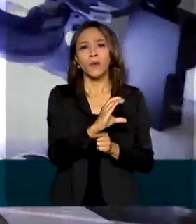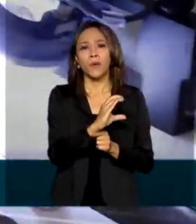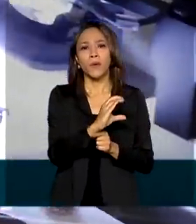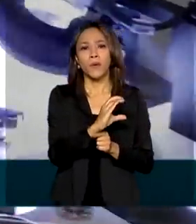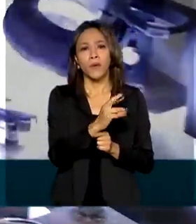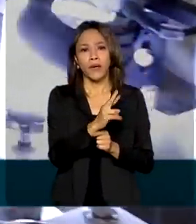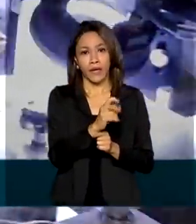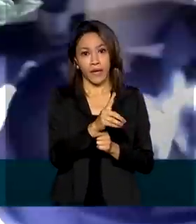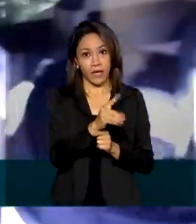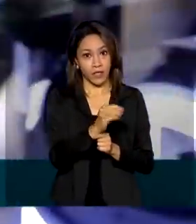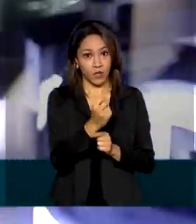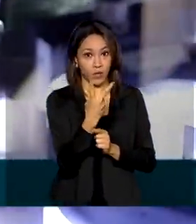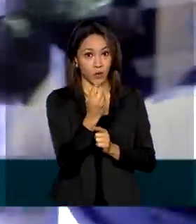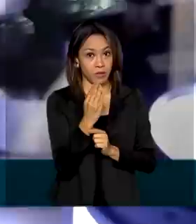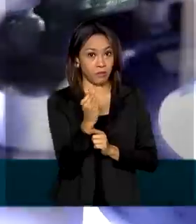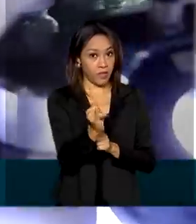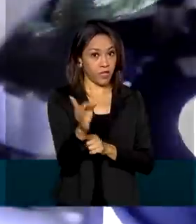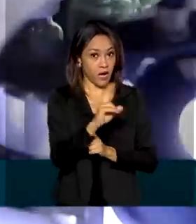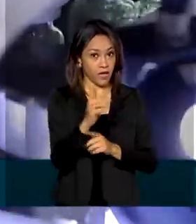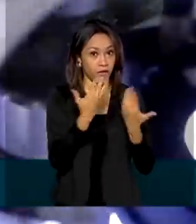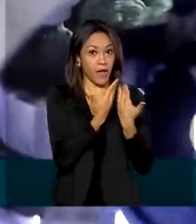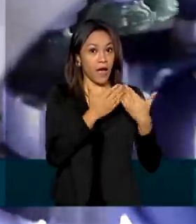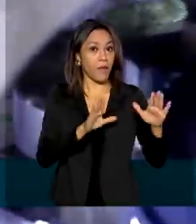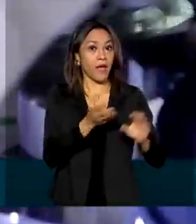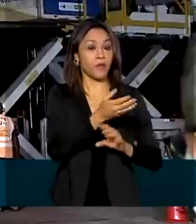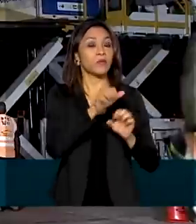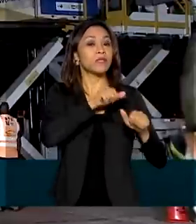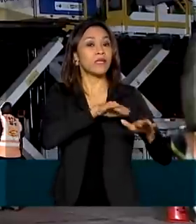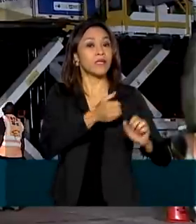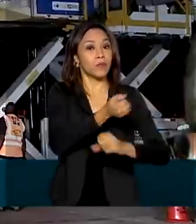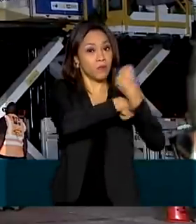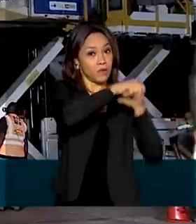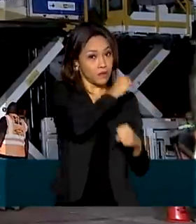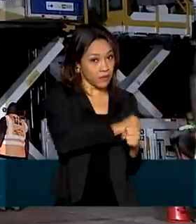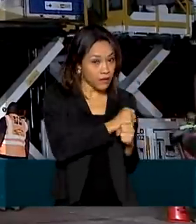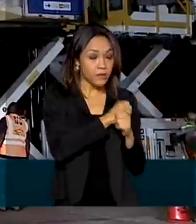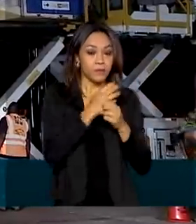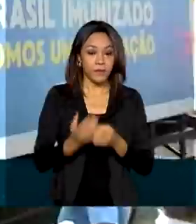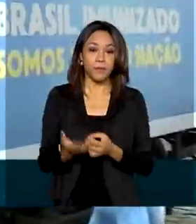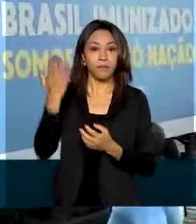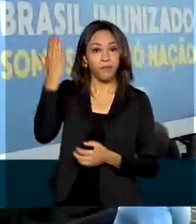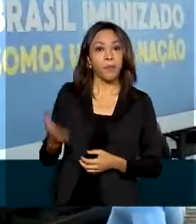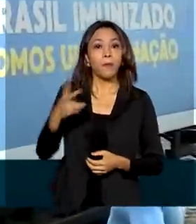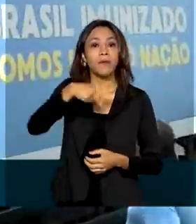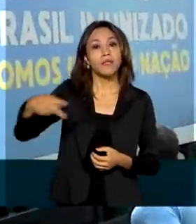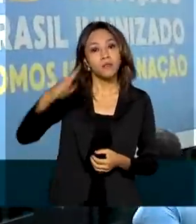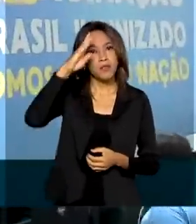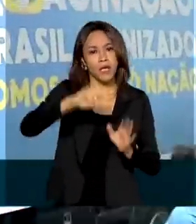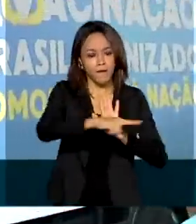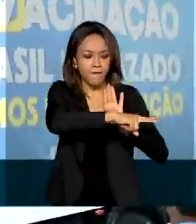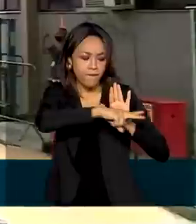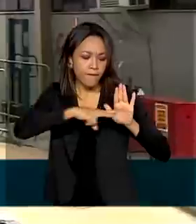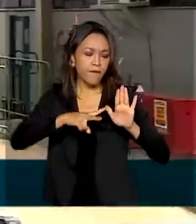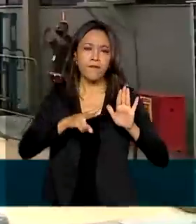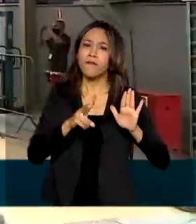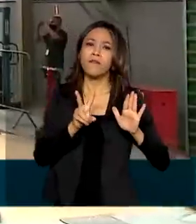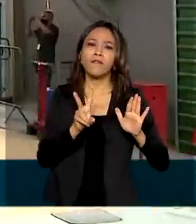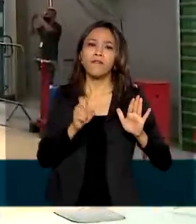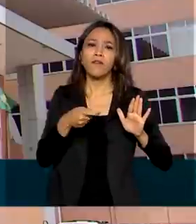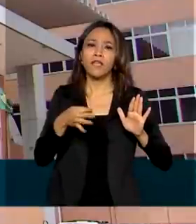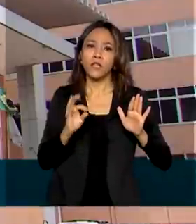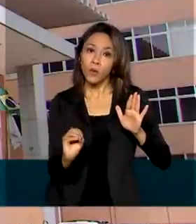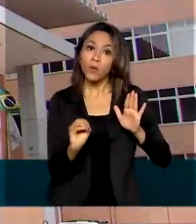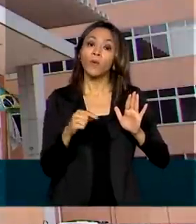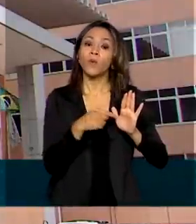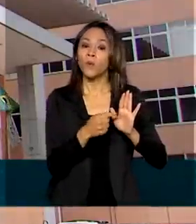,5 bilhões aberto em setembro passado. O presidente Jair Bolsonaro vetou o trecho da lei que dava à Agência